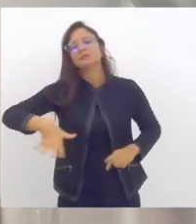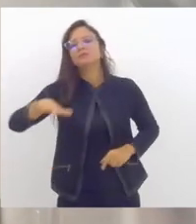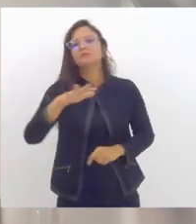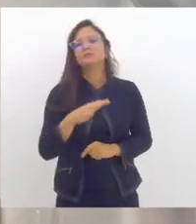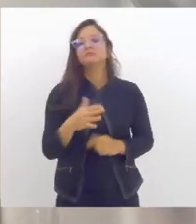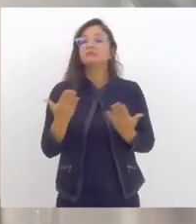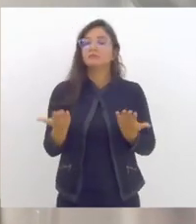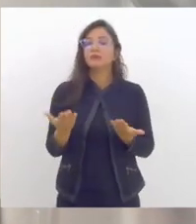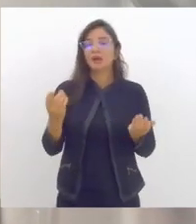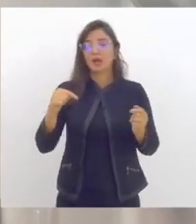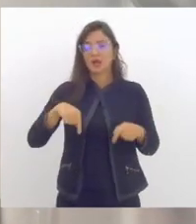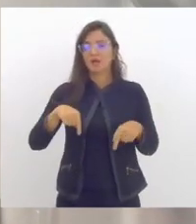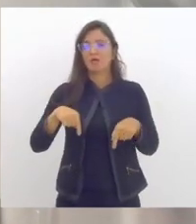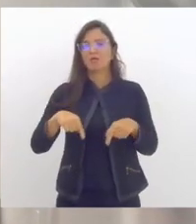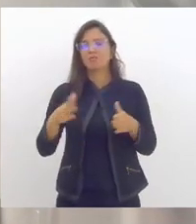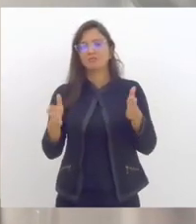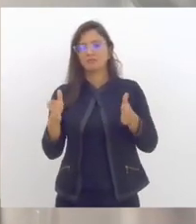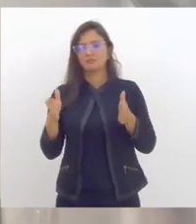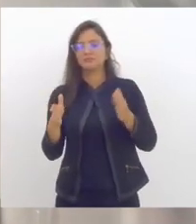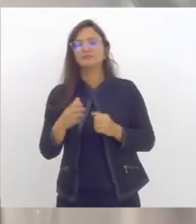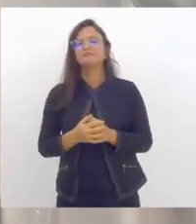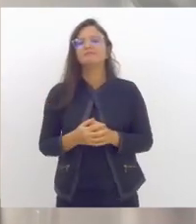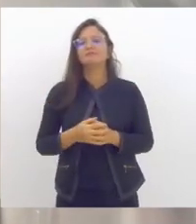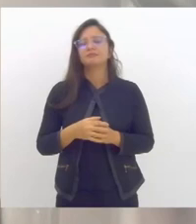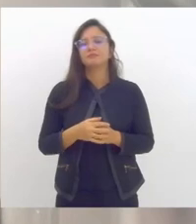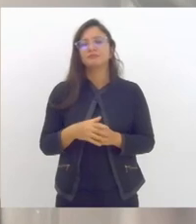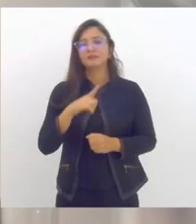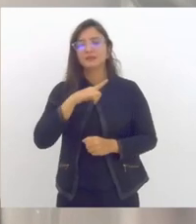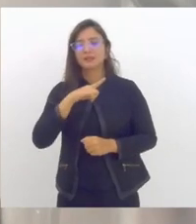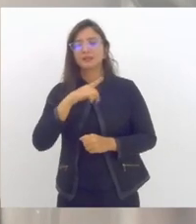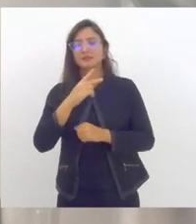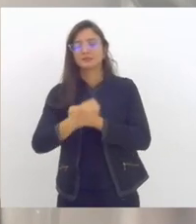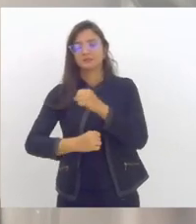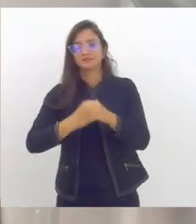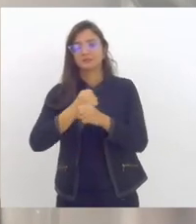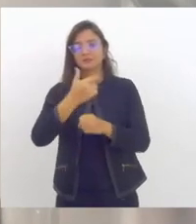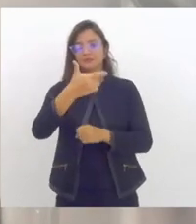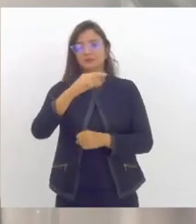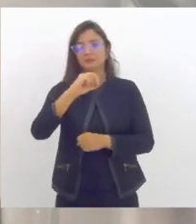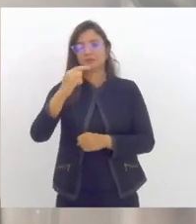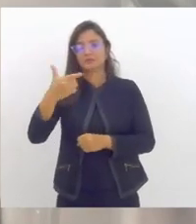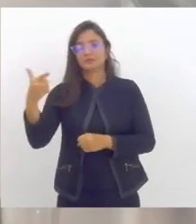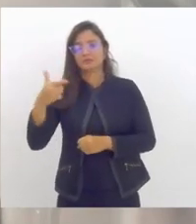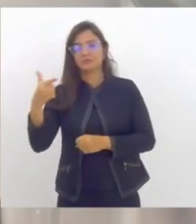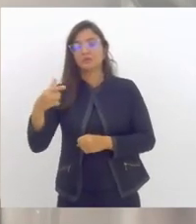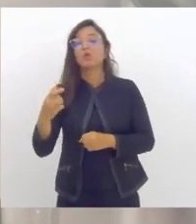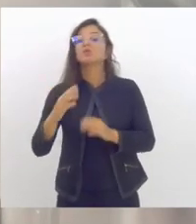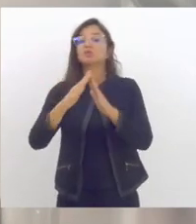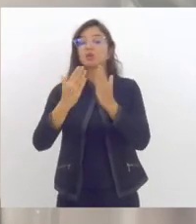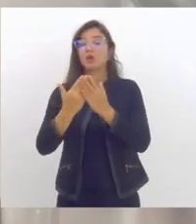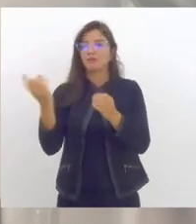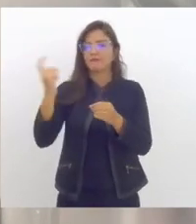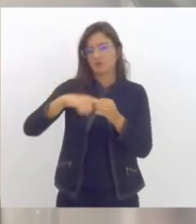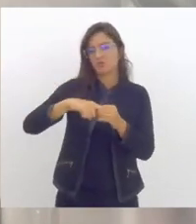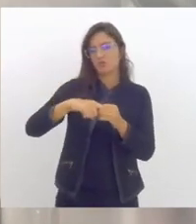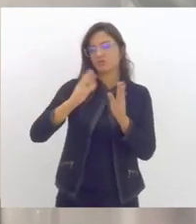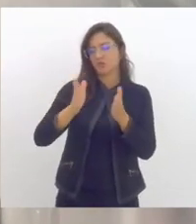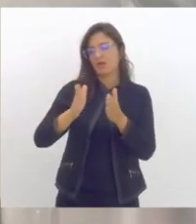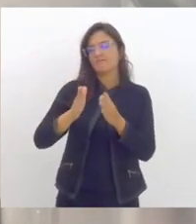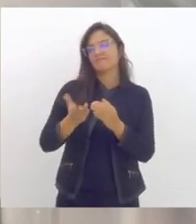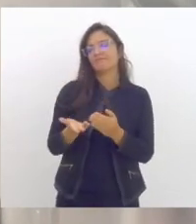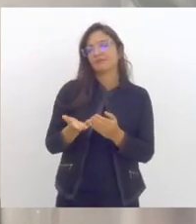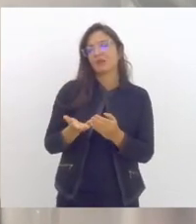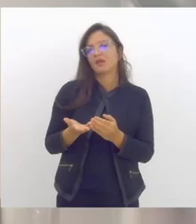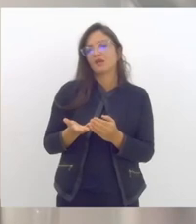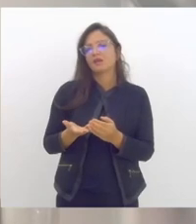em que a gente tem, nesse ano de 2022, em que a gente tenha retomado das aulas presenciais, a